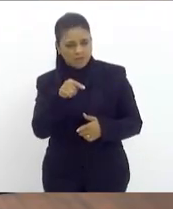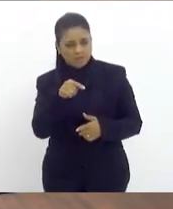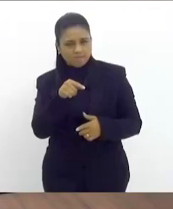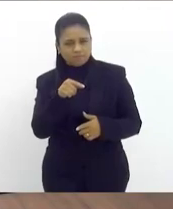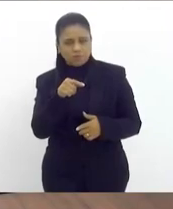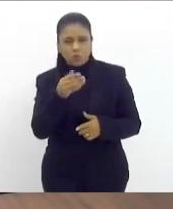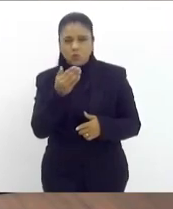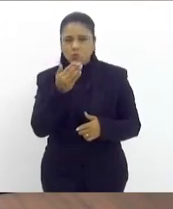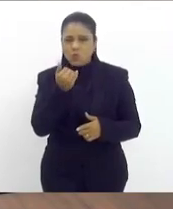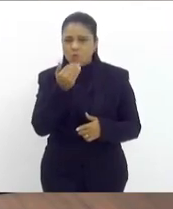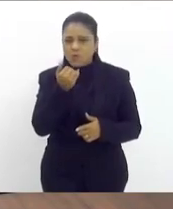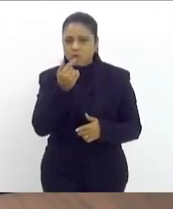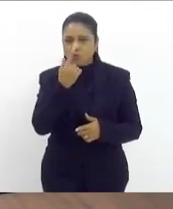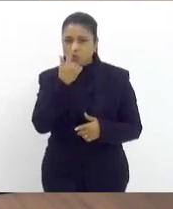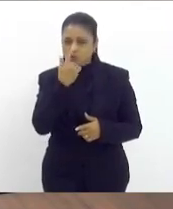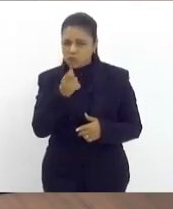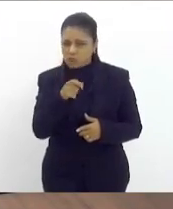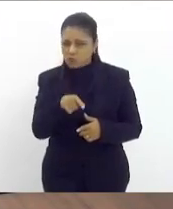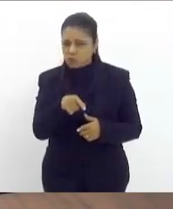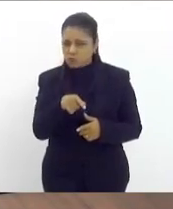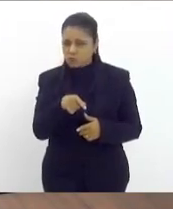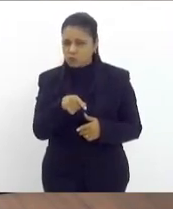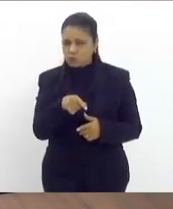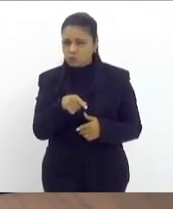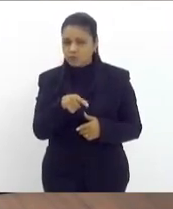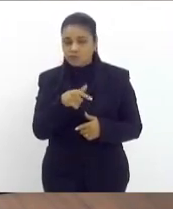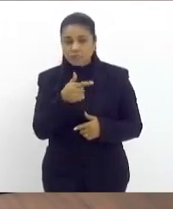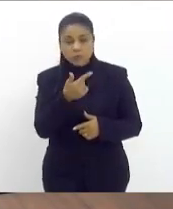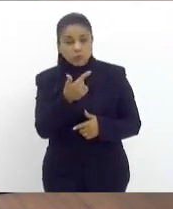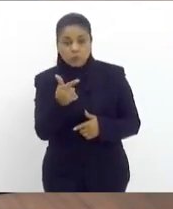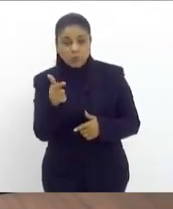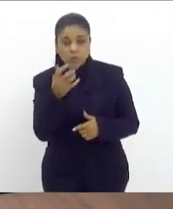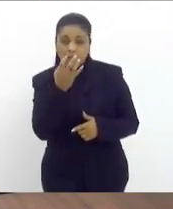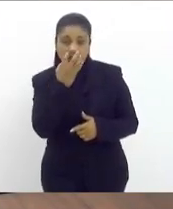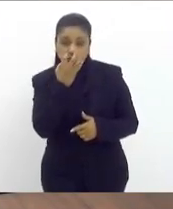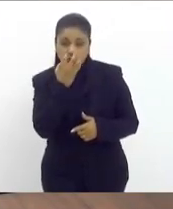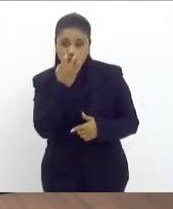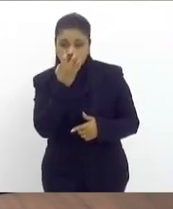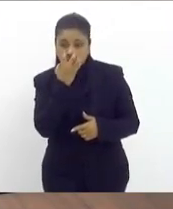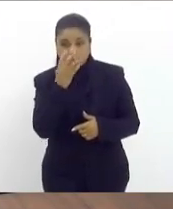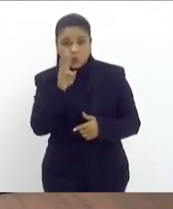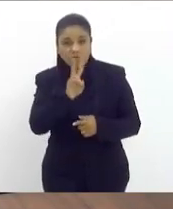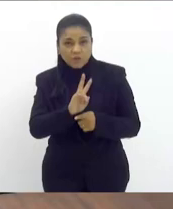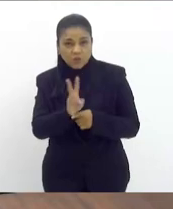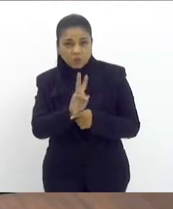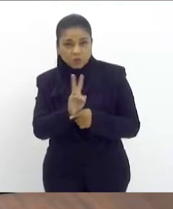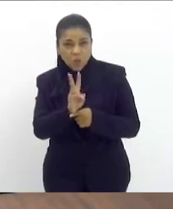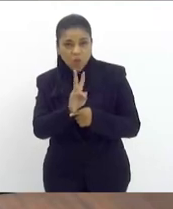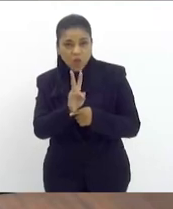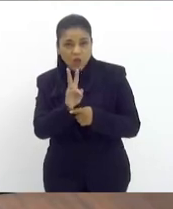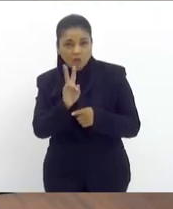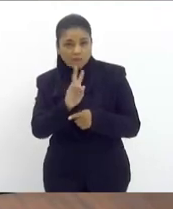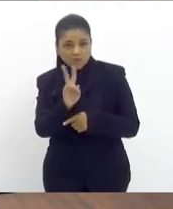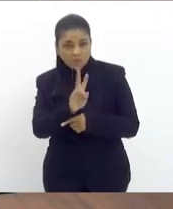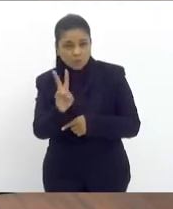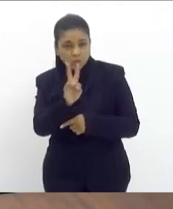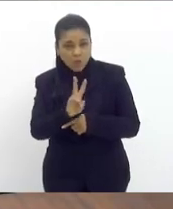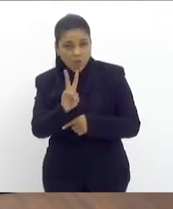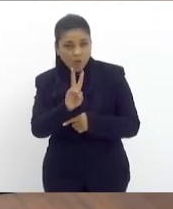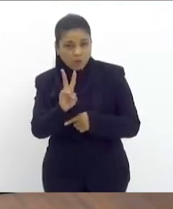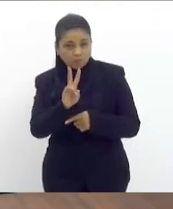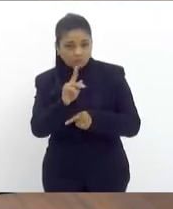na Venezuela que não existe cachorro na Venezuela deputado Anderson Moraes porque eles se